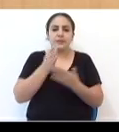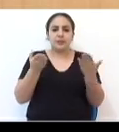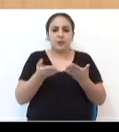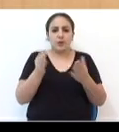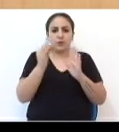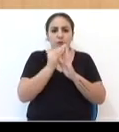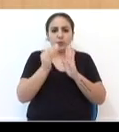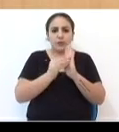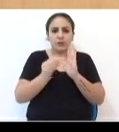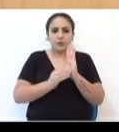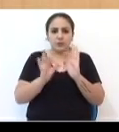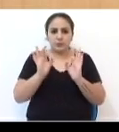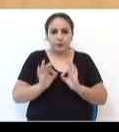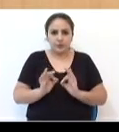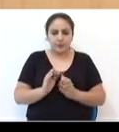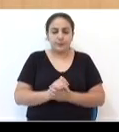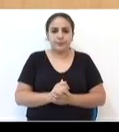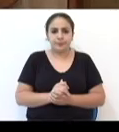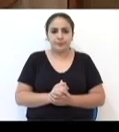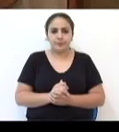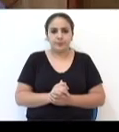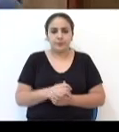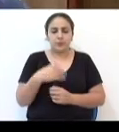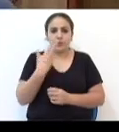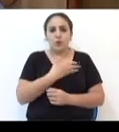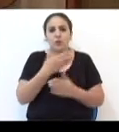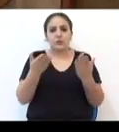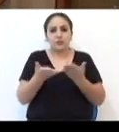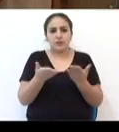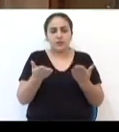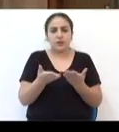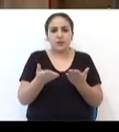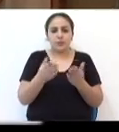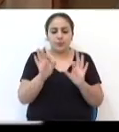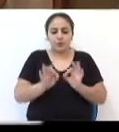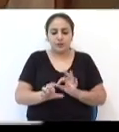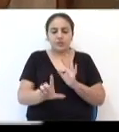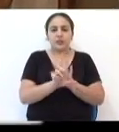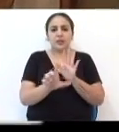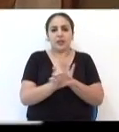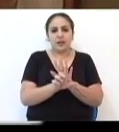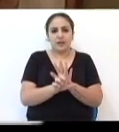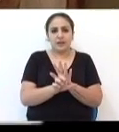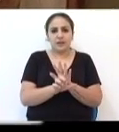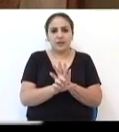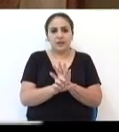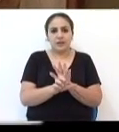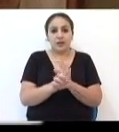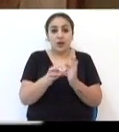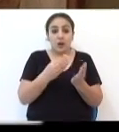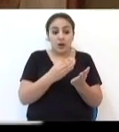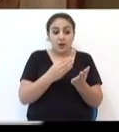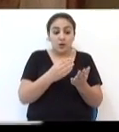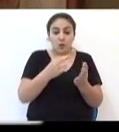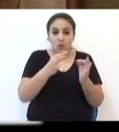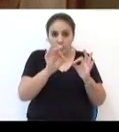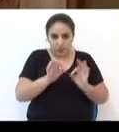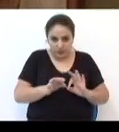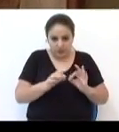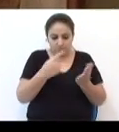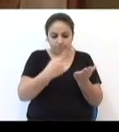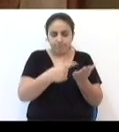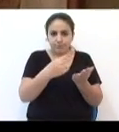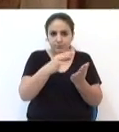agora o conteúdo dos projetos. O queremos, através do nosso projeto de lei, é regularizar as obras que estão em desacordo com o plano